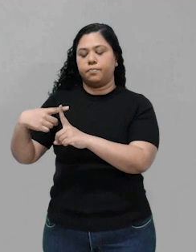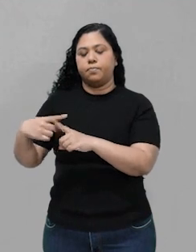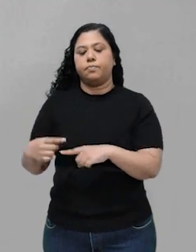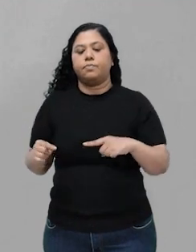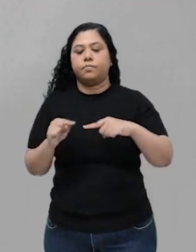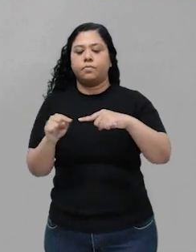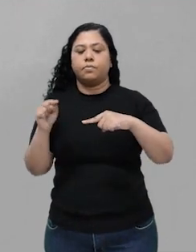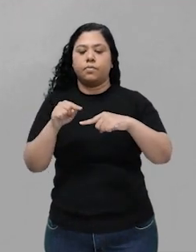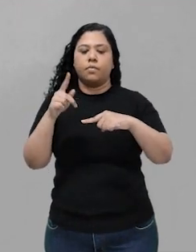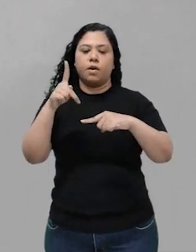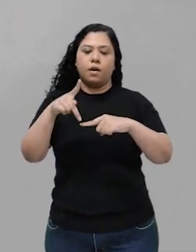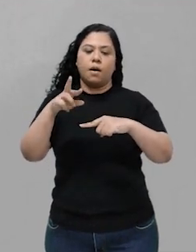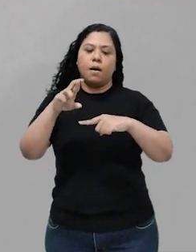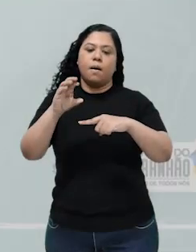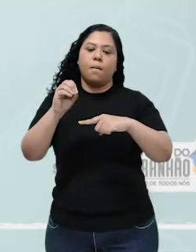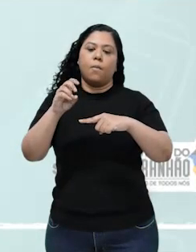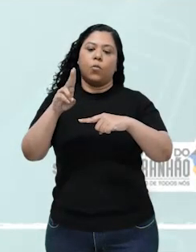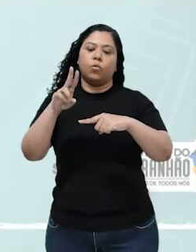reagente.